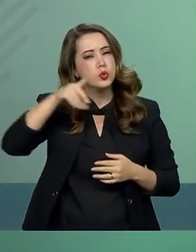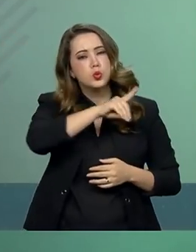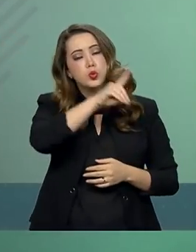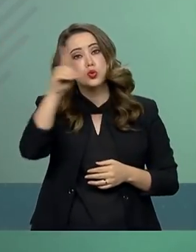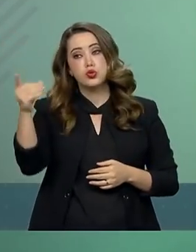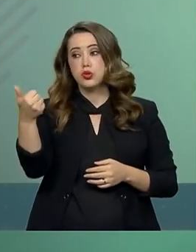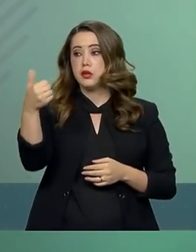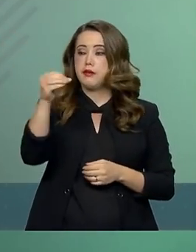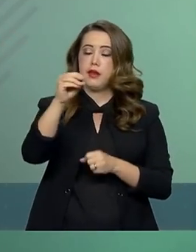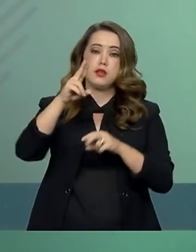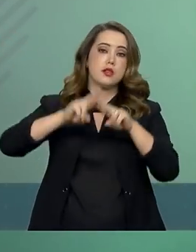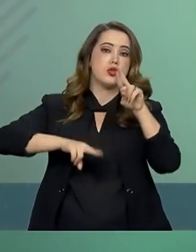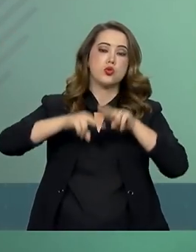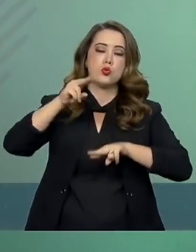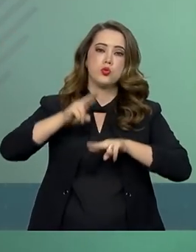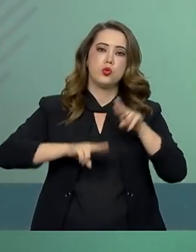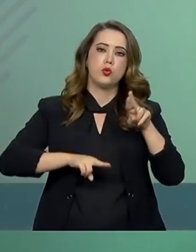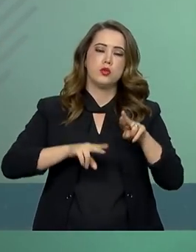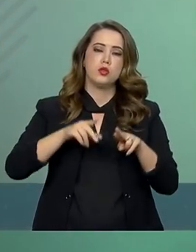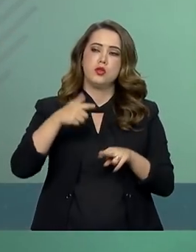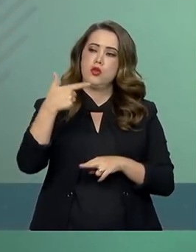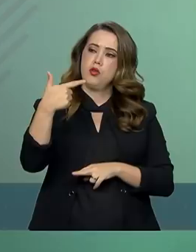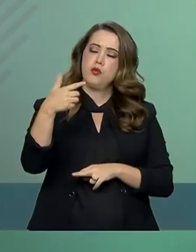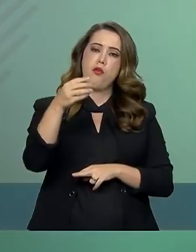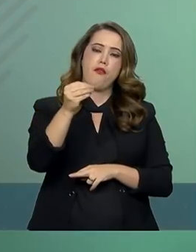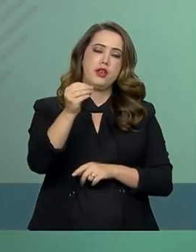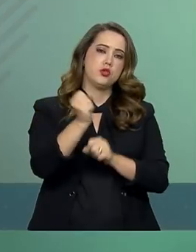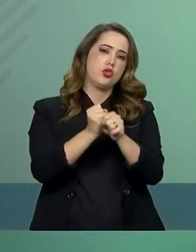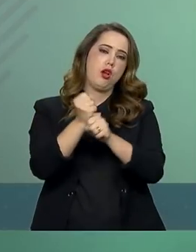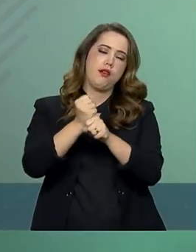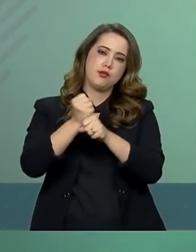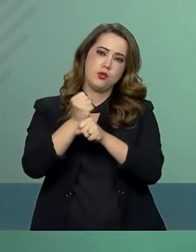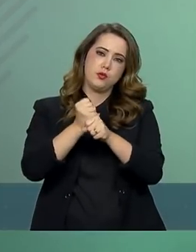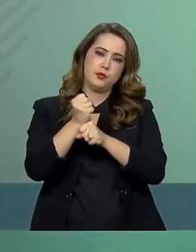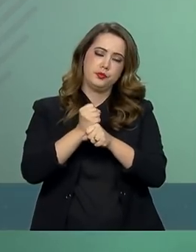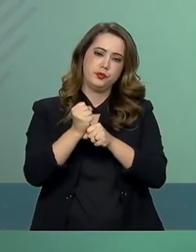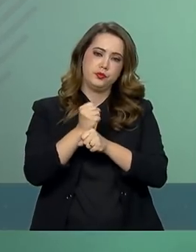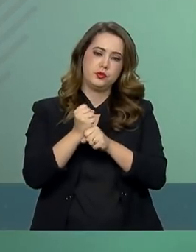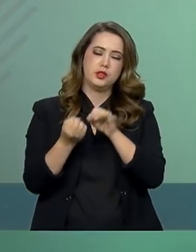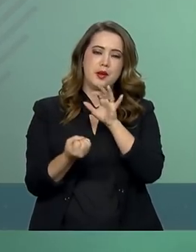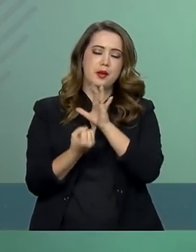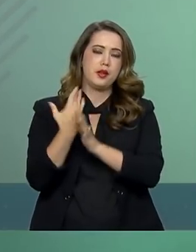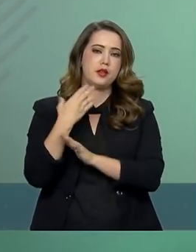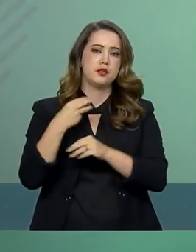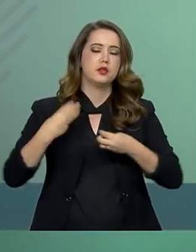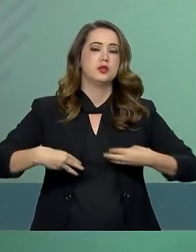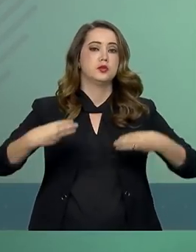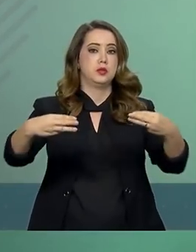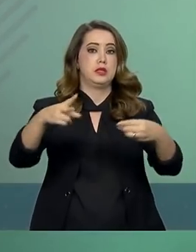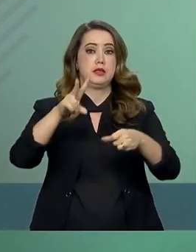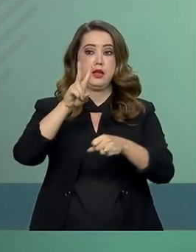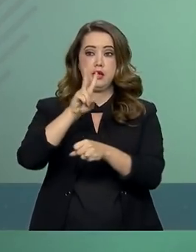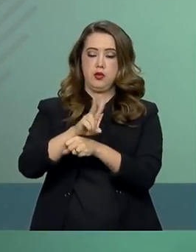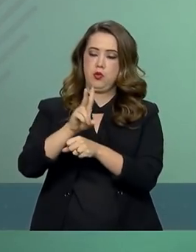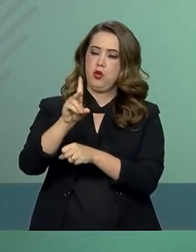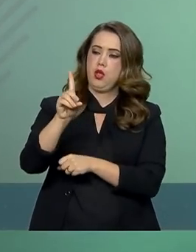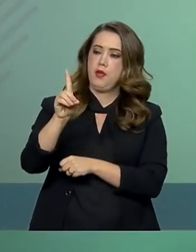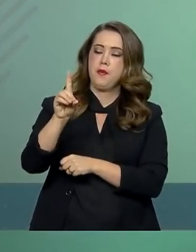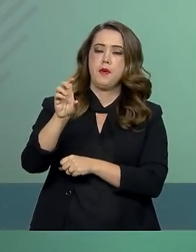10 de junho, dos 20 anos da criação do Ministério da Defesa.